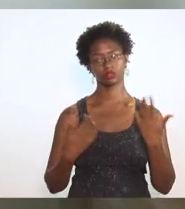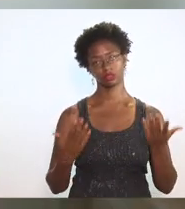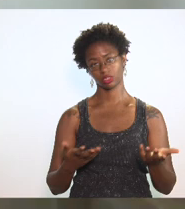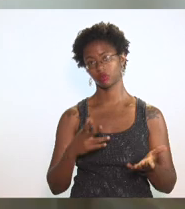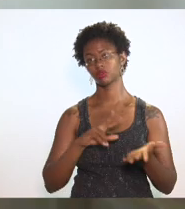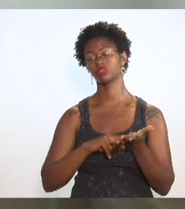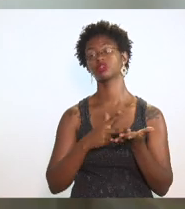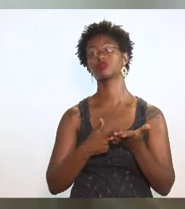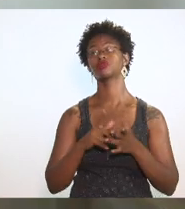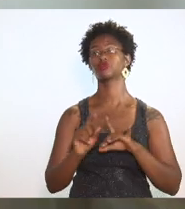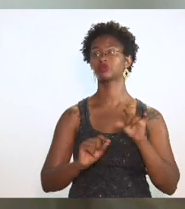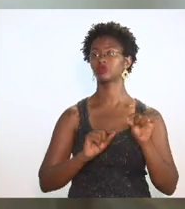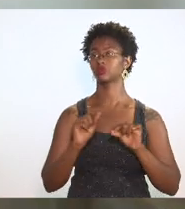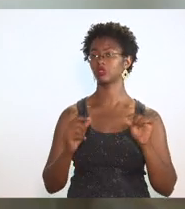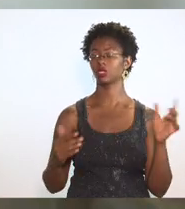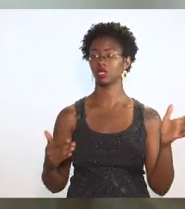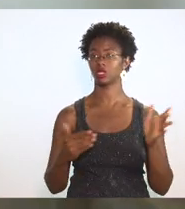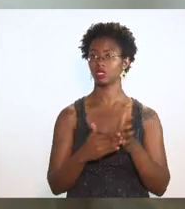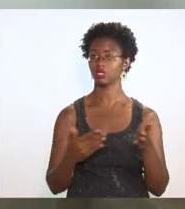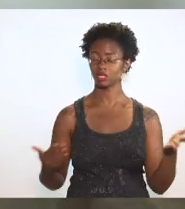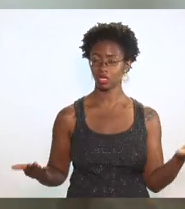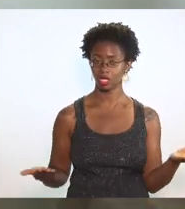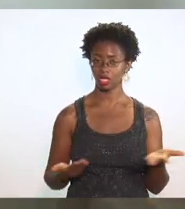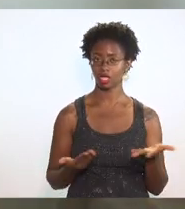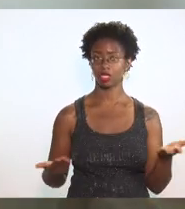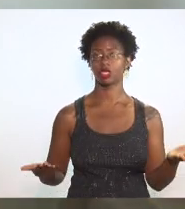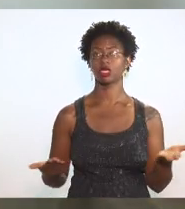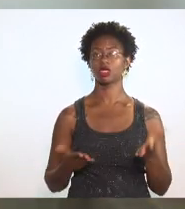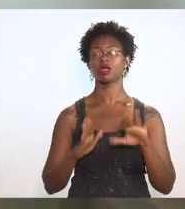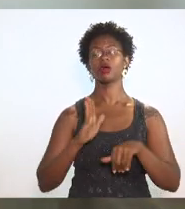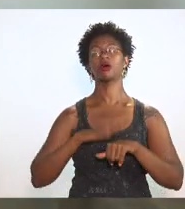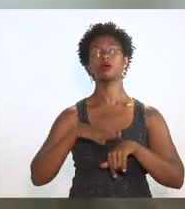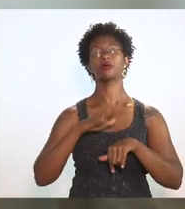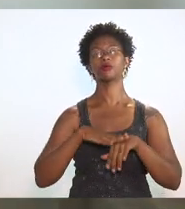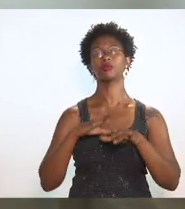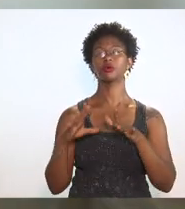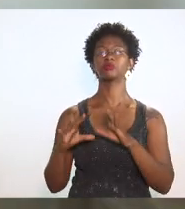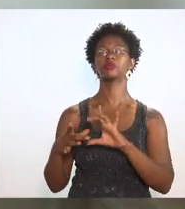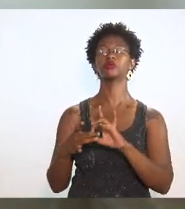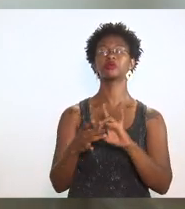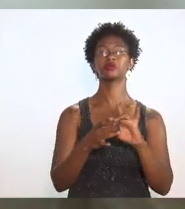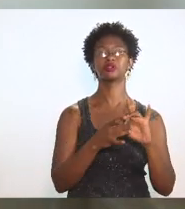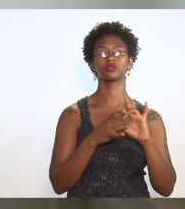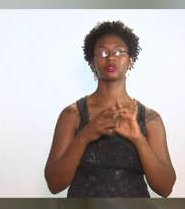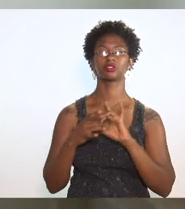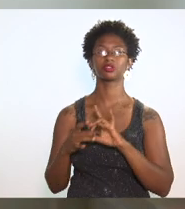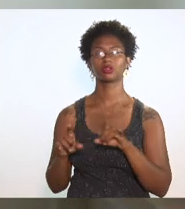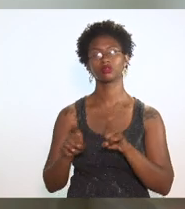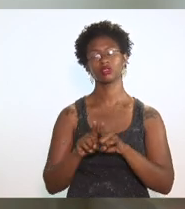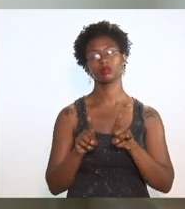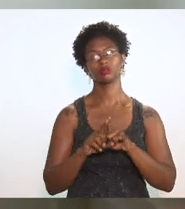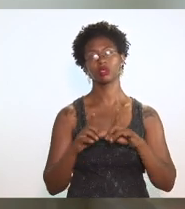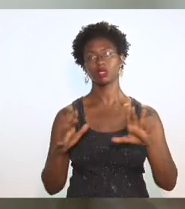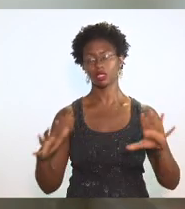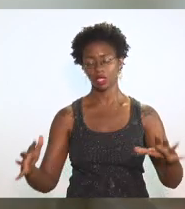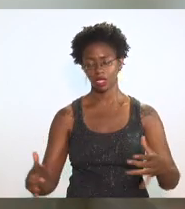que até agora a própria União está abraçando